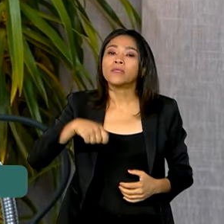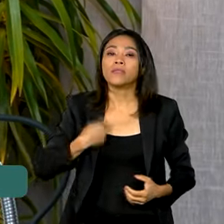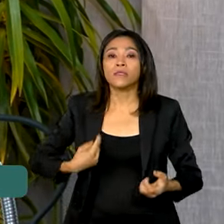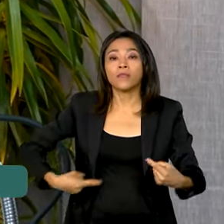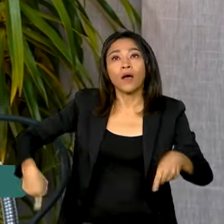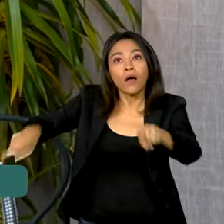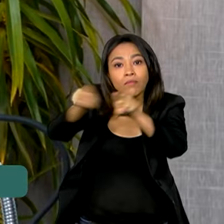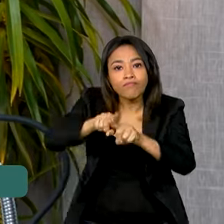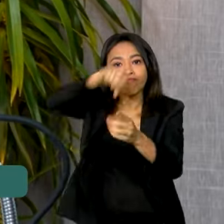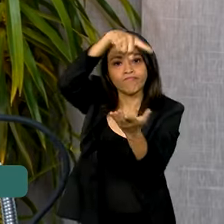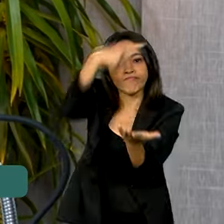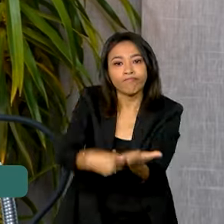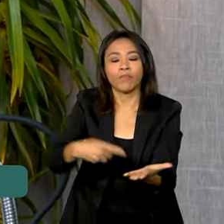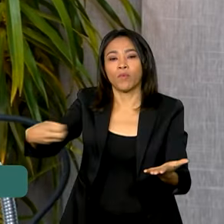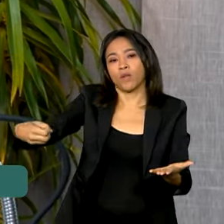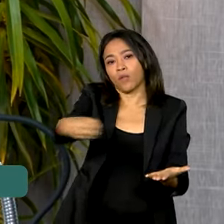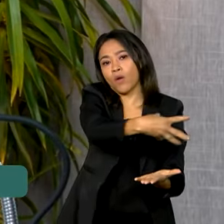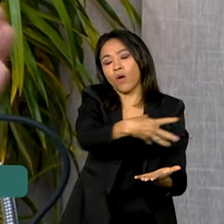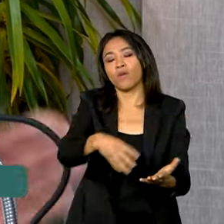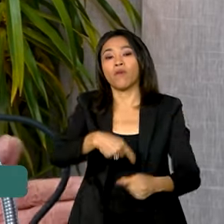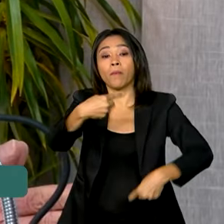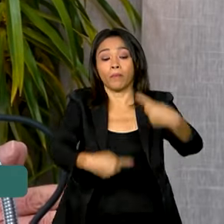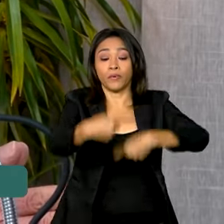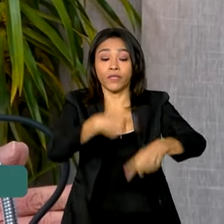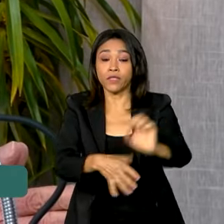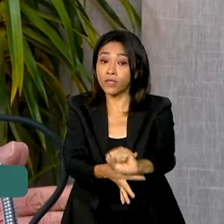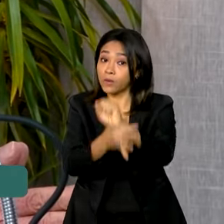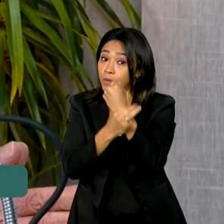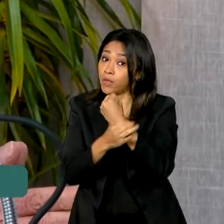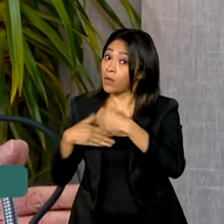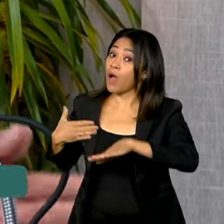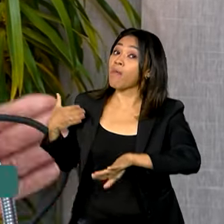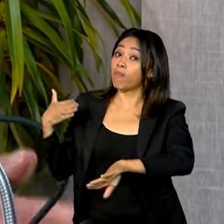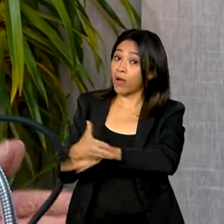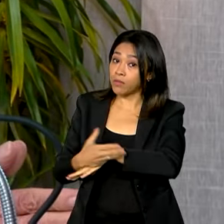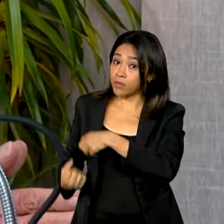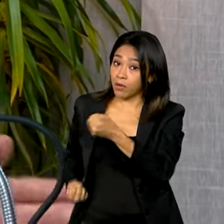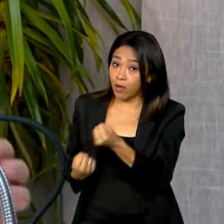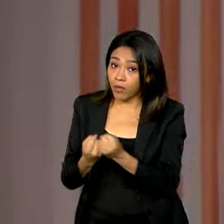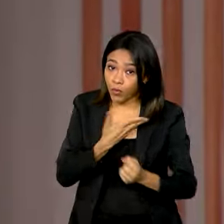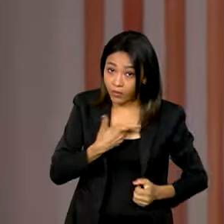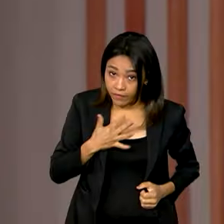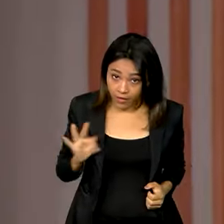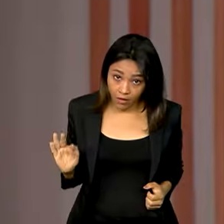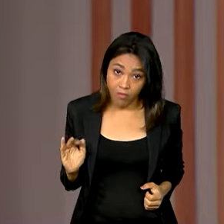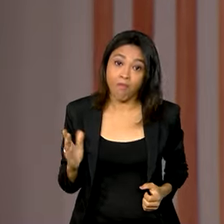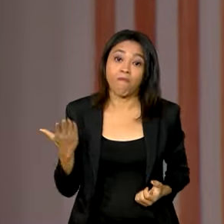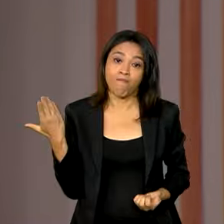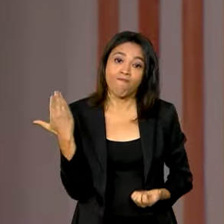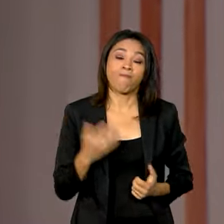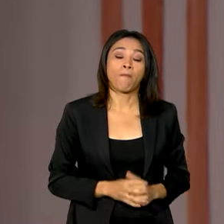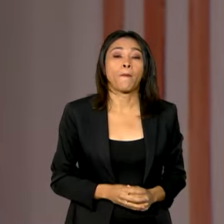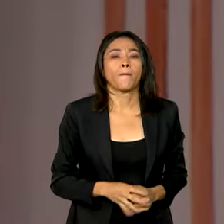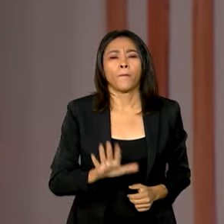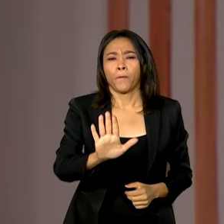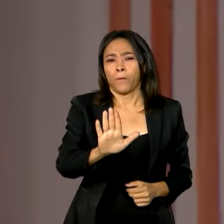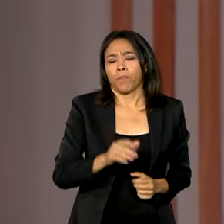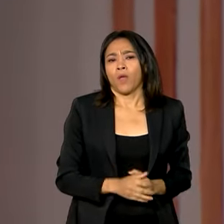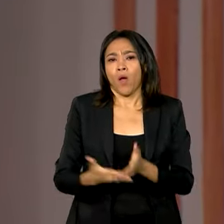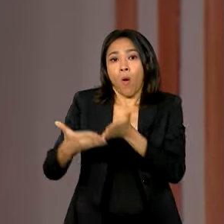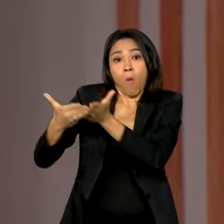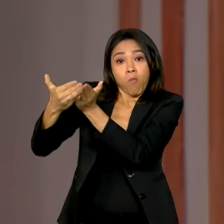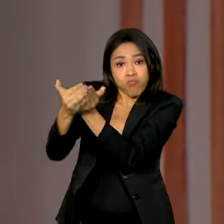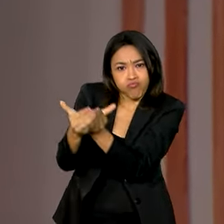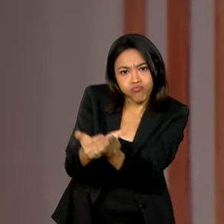nova política de segurança pública para o país com a participação do governo federal muito forte. Um dos portos